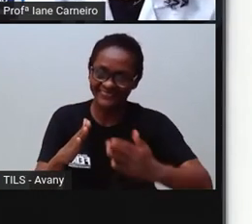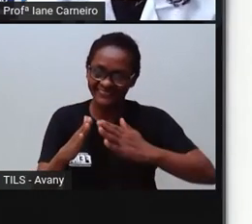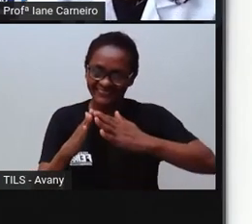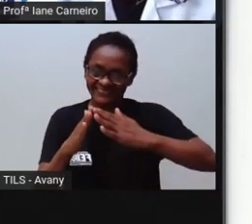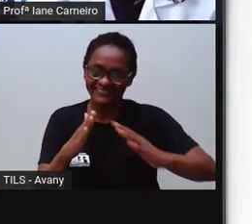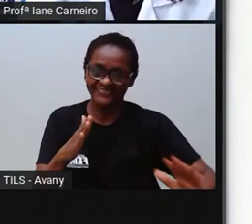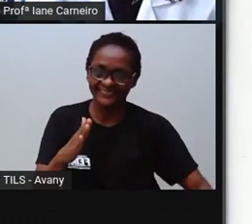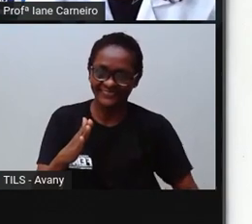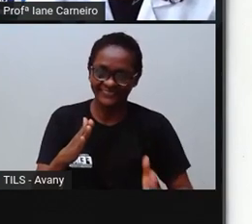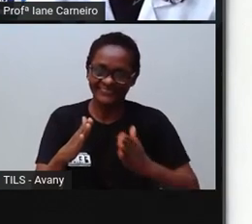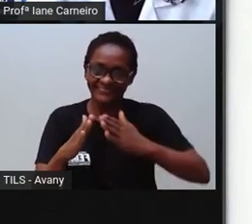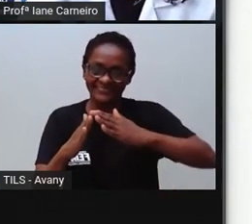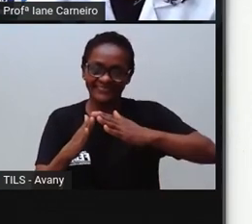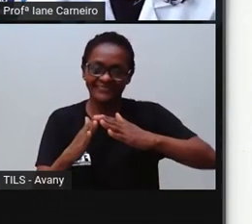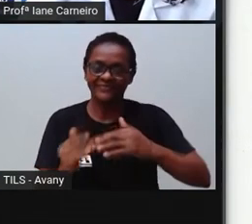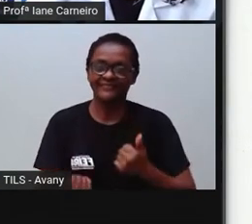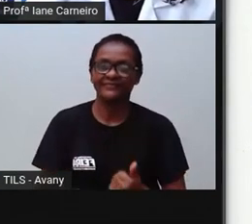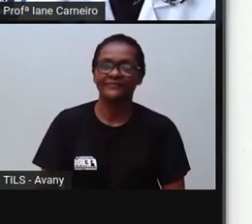Você pode.